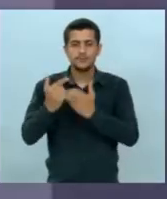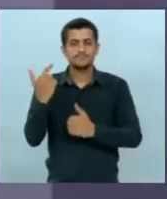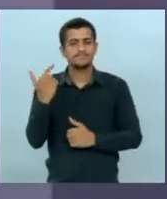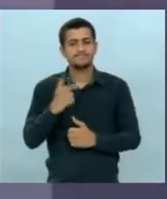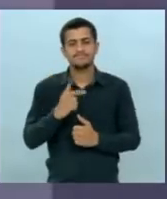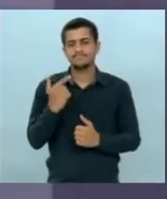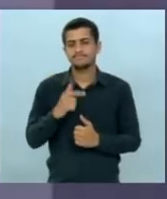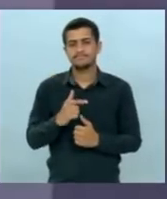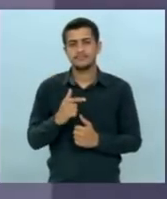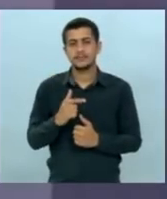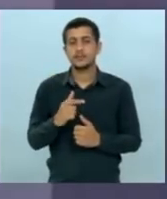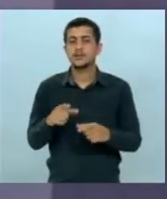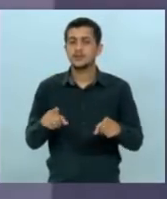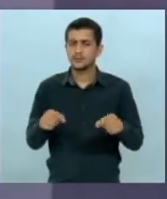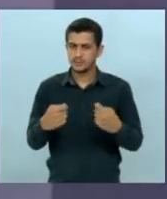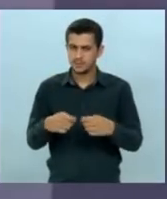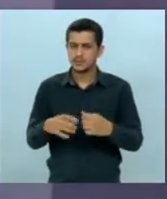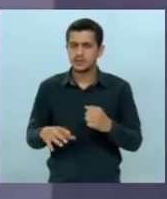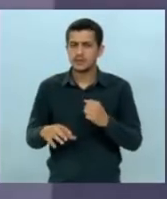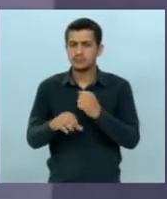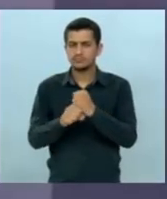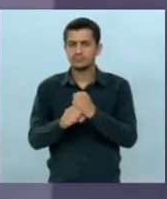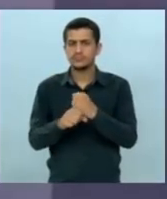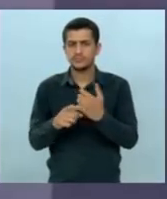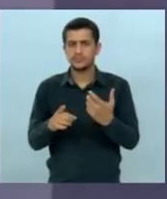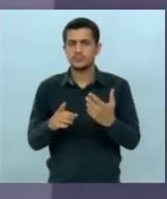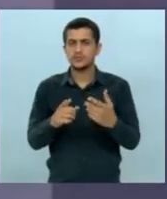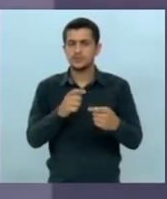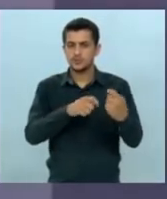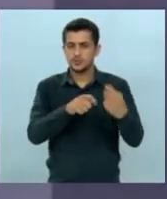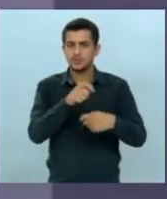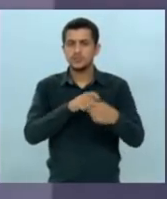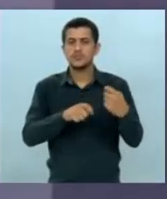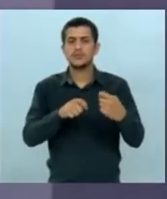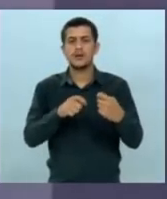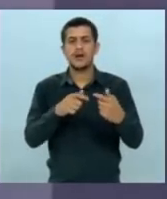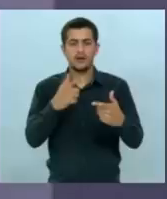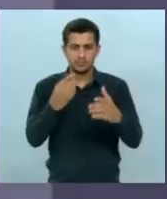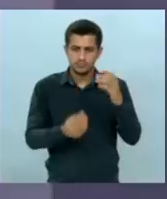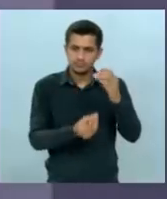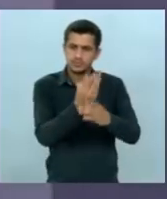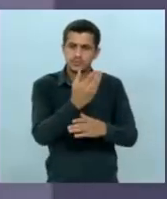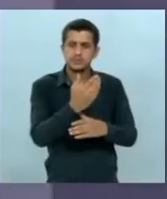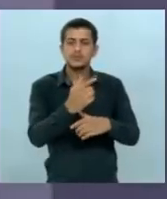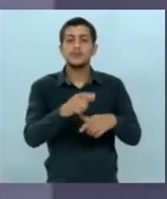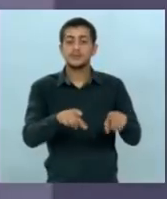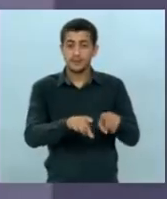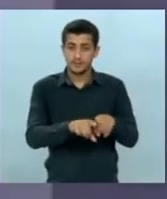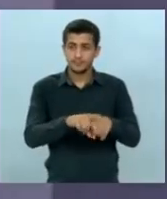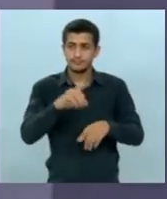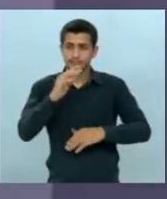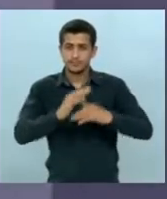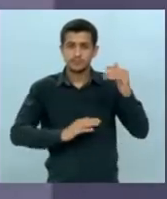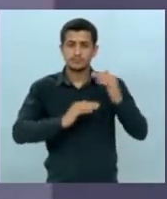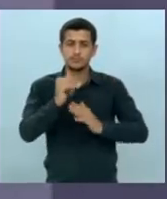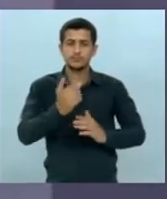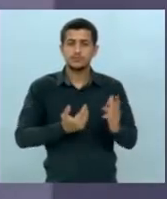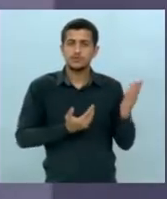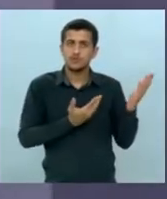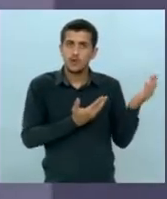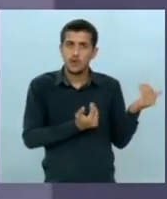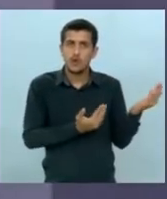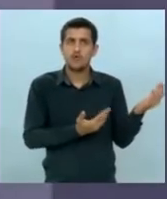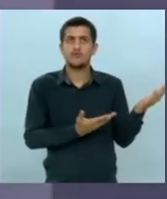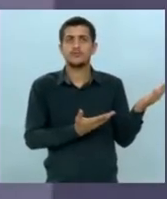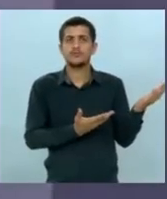que incrementar a economia claro porque nós não vamos gerar empregos mas nós temos que profissionalizar também profissionalizar o jovem a